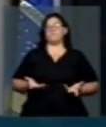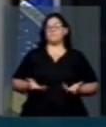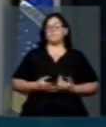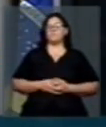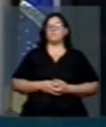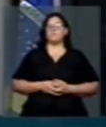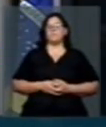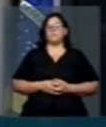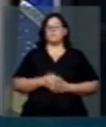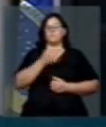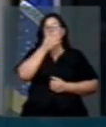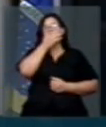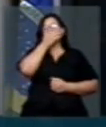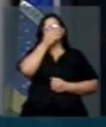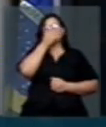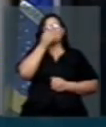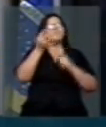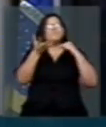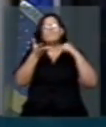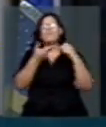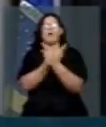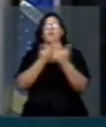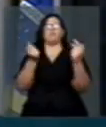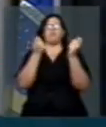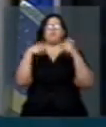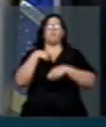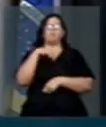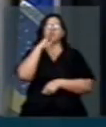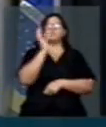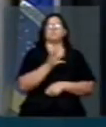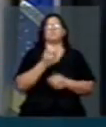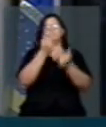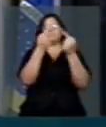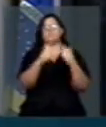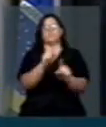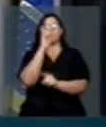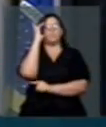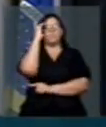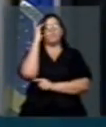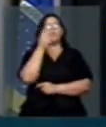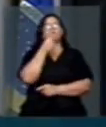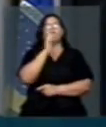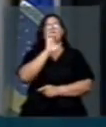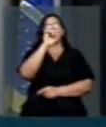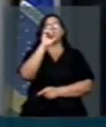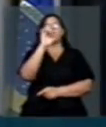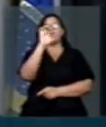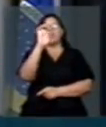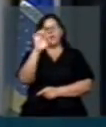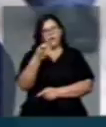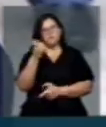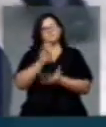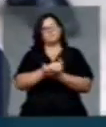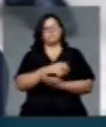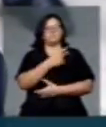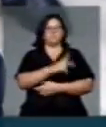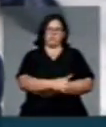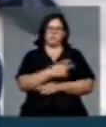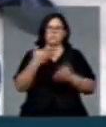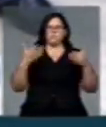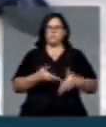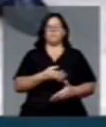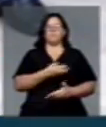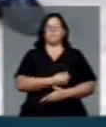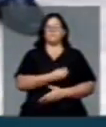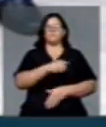A VAPA mais, entre tantas outras aqui. Então, a participação de Cuba constante em querer impor aqui,